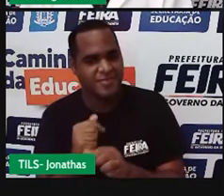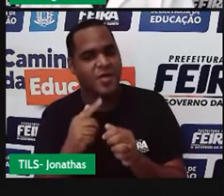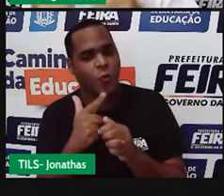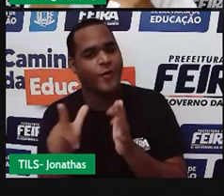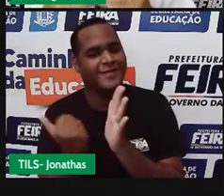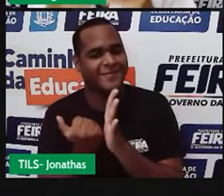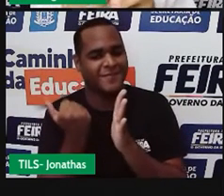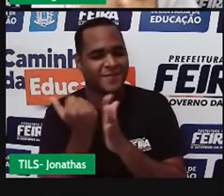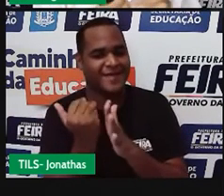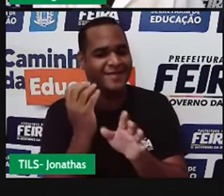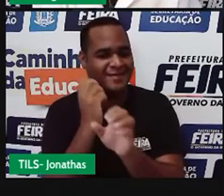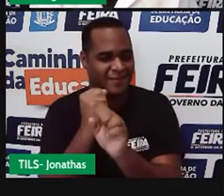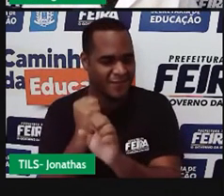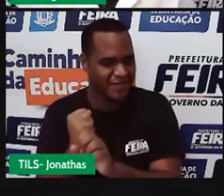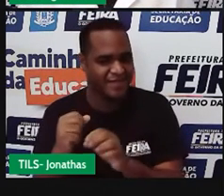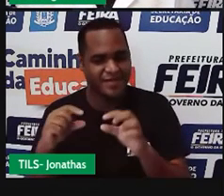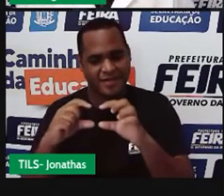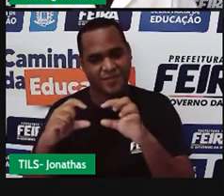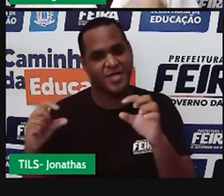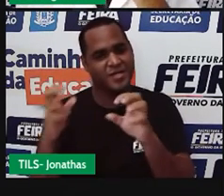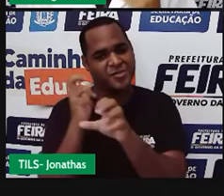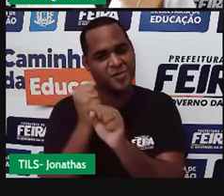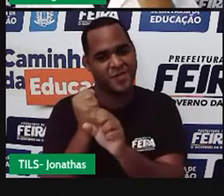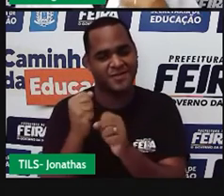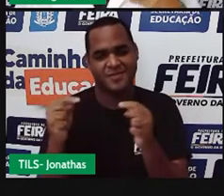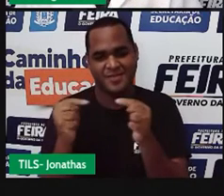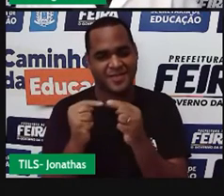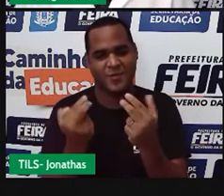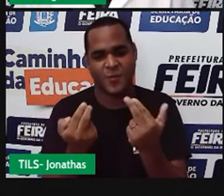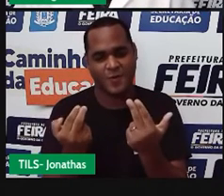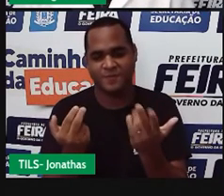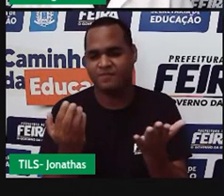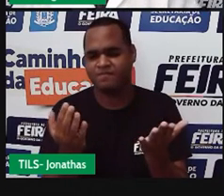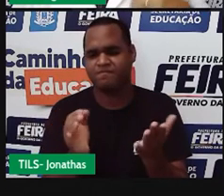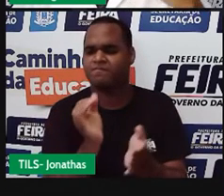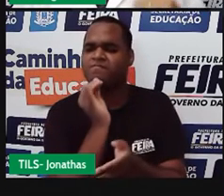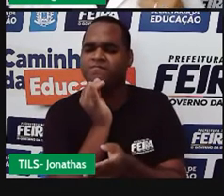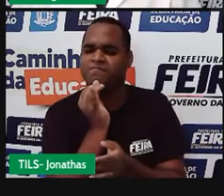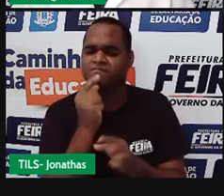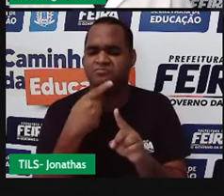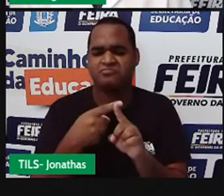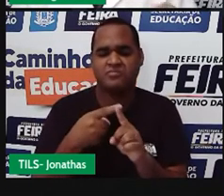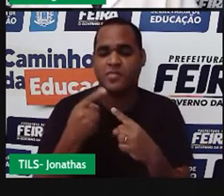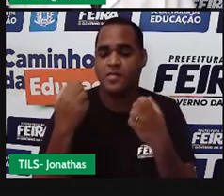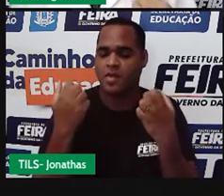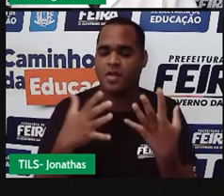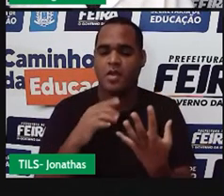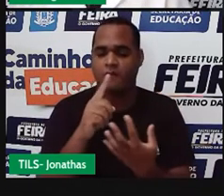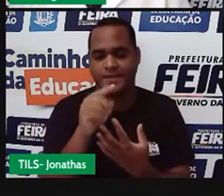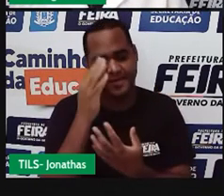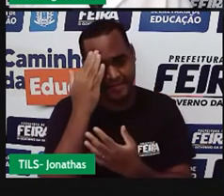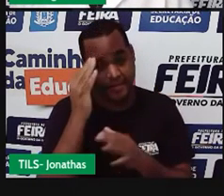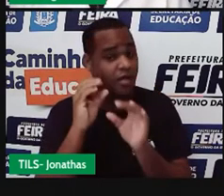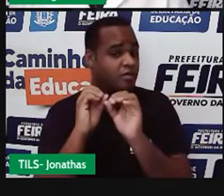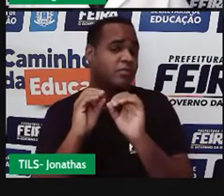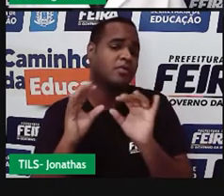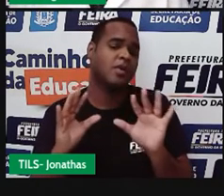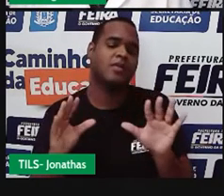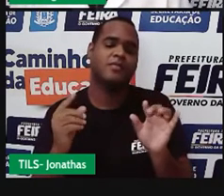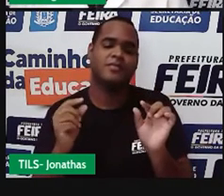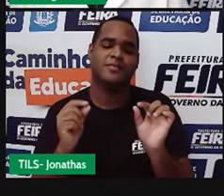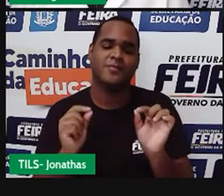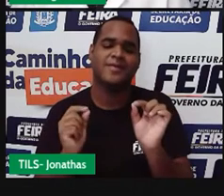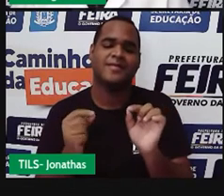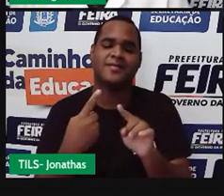matemática colocada em um único cálculo. Eu estou falando dessa forma para tentar te fazer entender o que